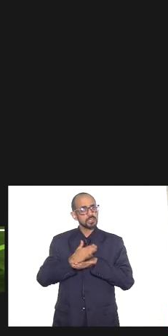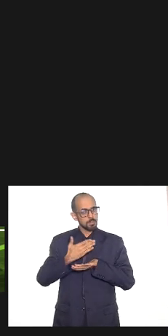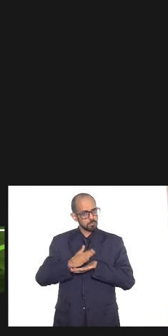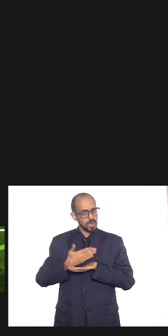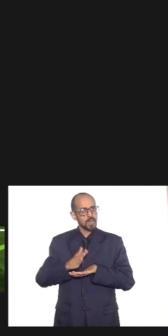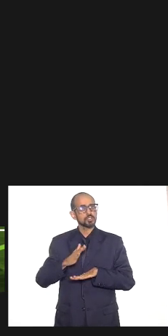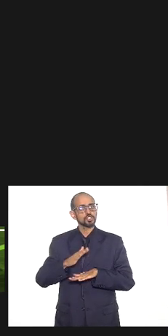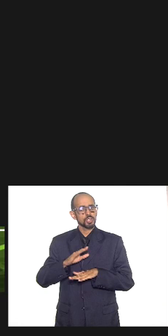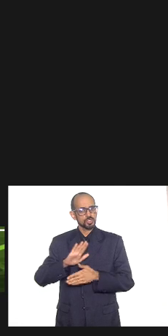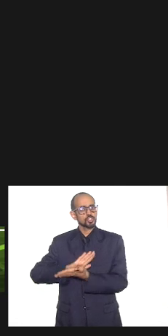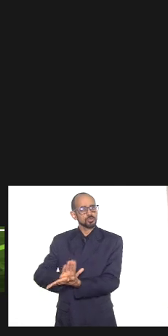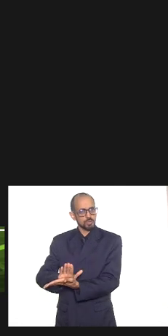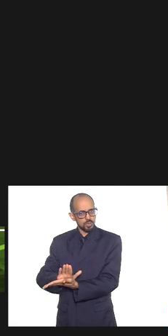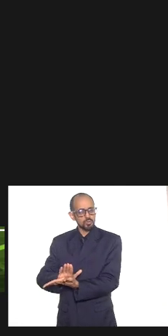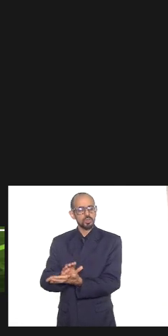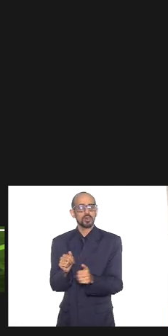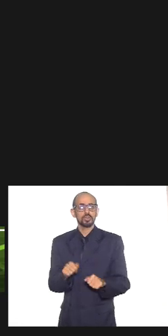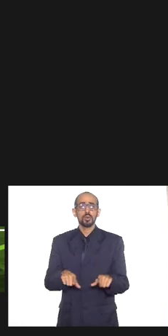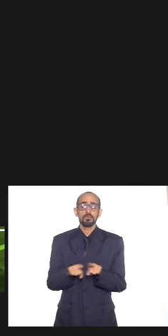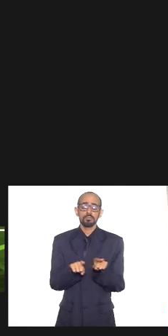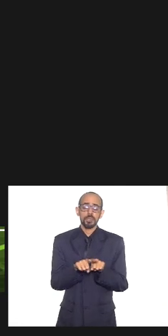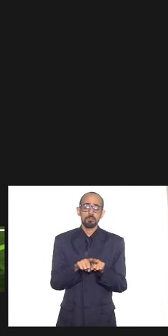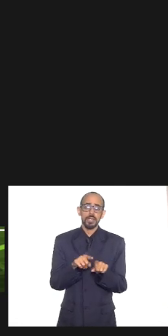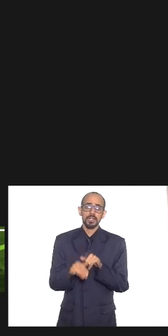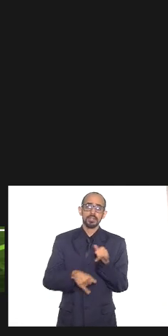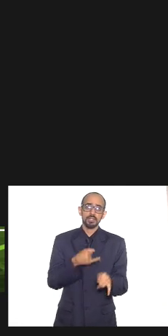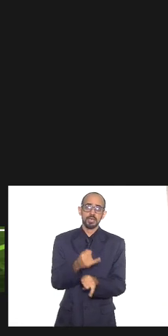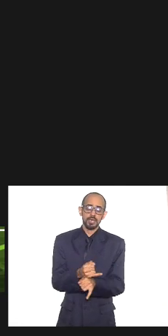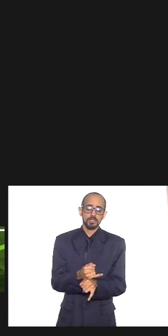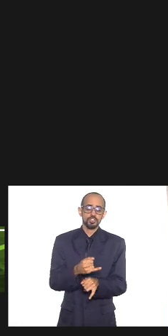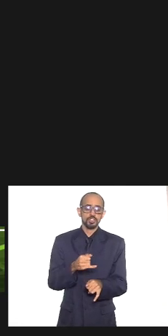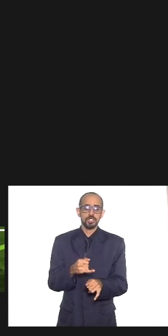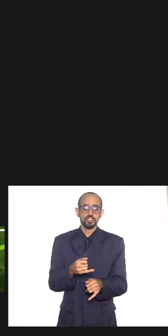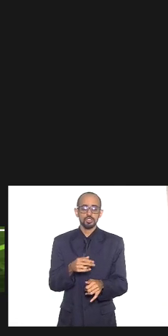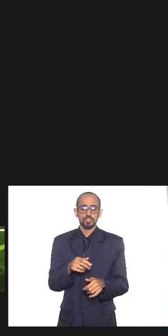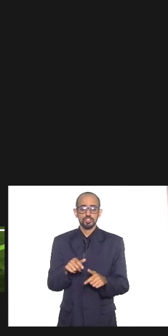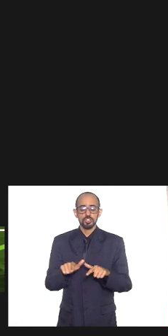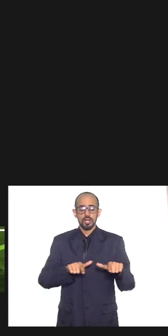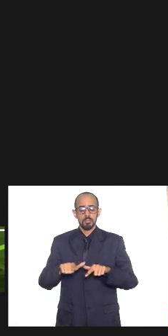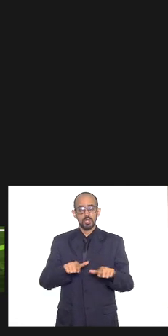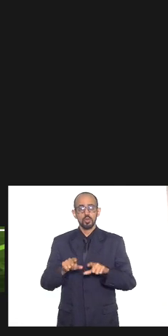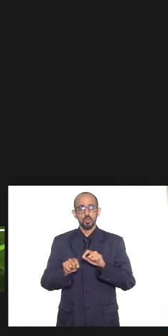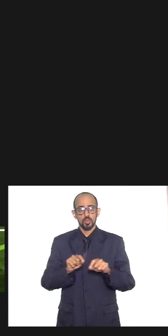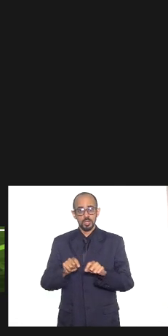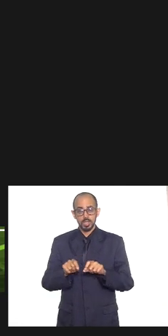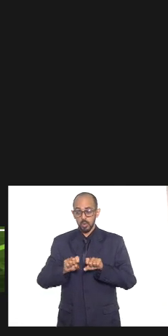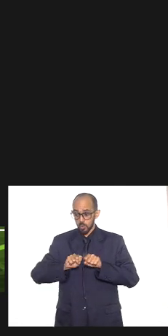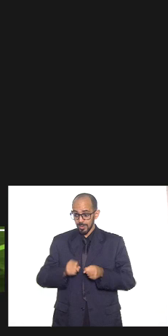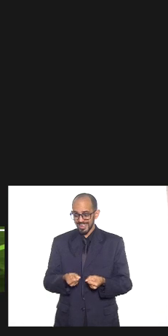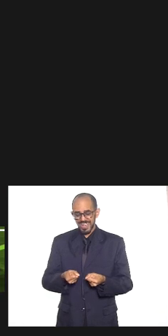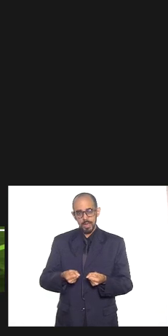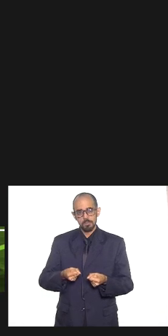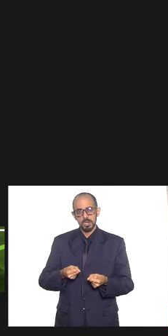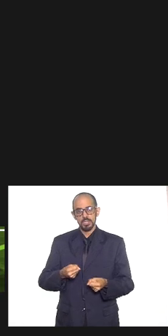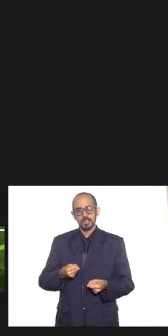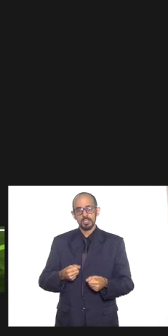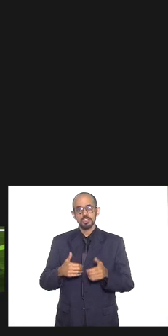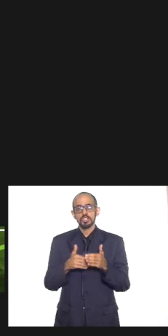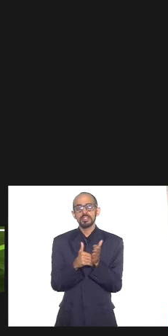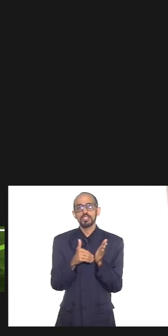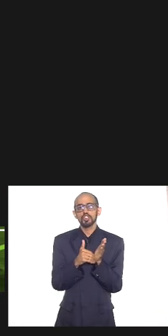e na internet também nós trabalhamos muito com quebras com quebras de dados chegando aos